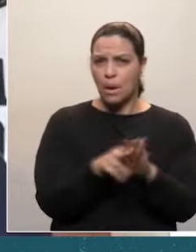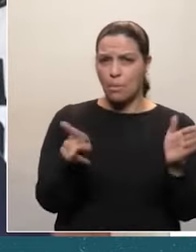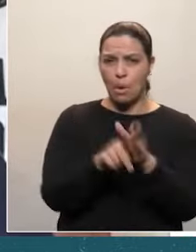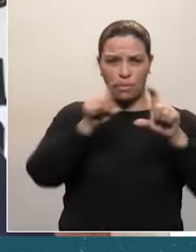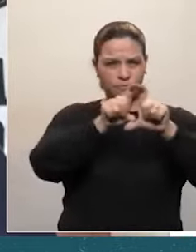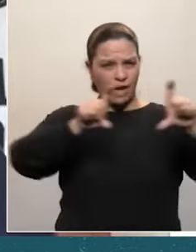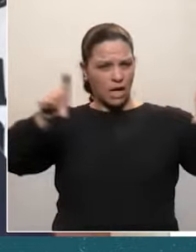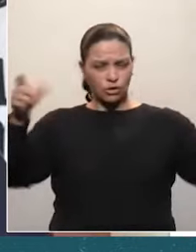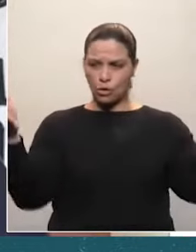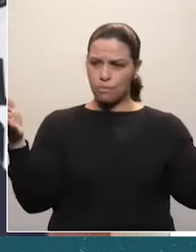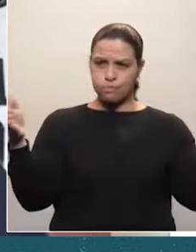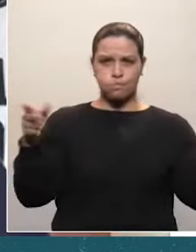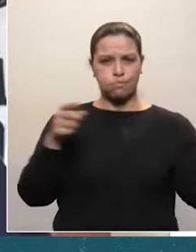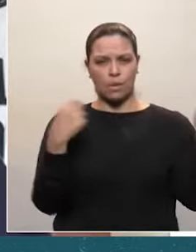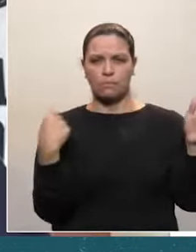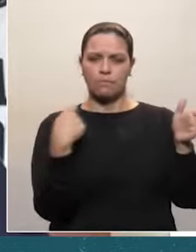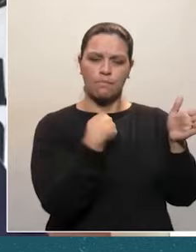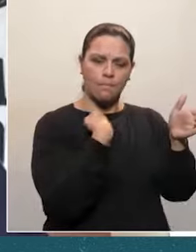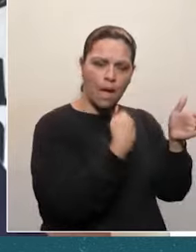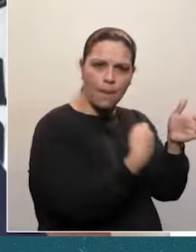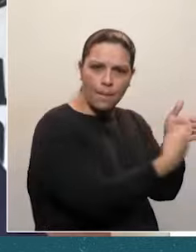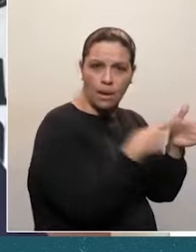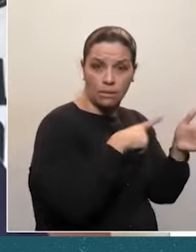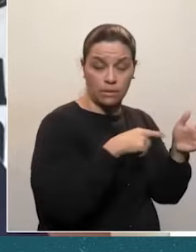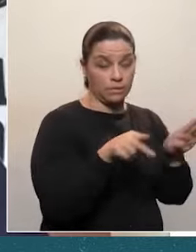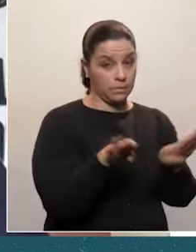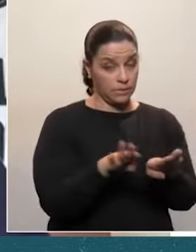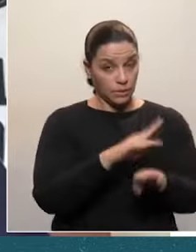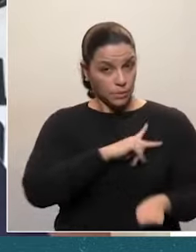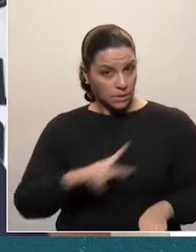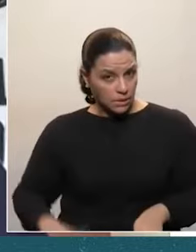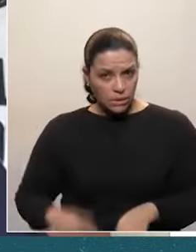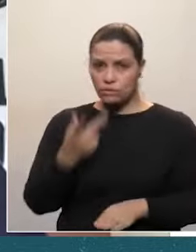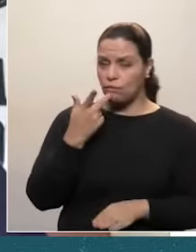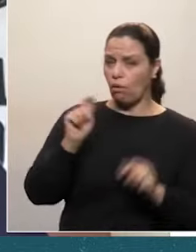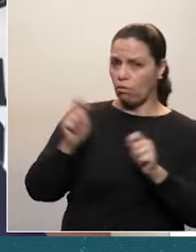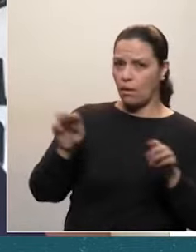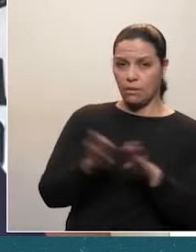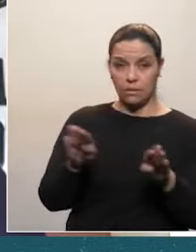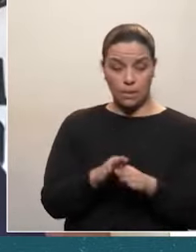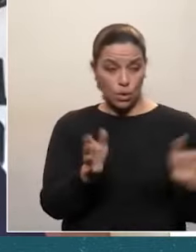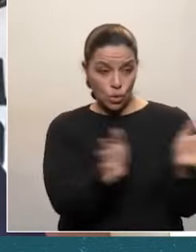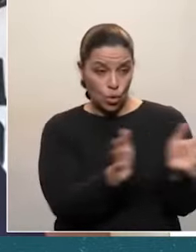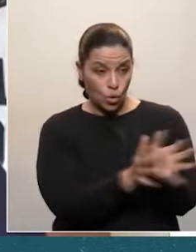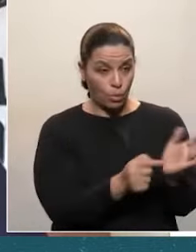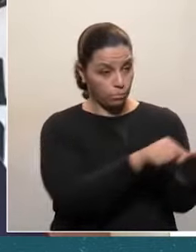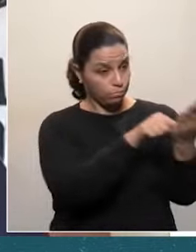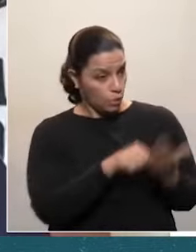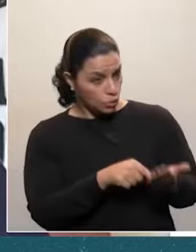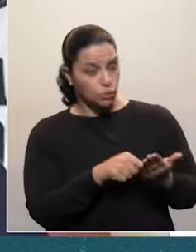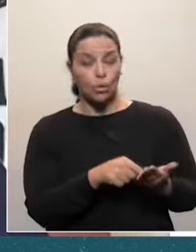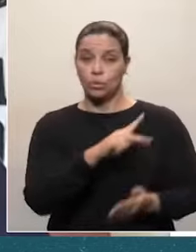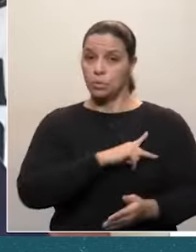largas faixas. Com sua presença, o presidente avalizou outras aspirações ali expressas pelo grupo de manifestantes,